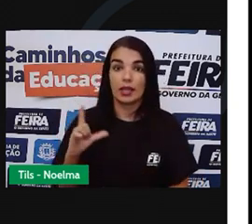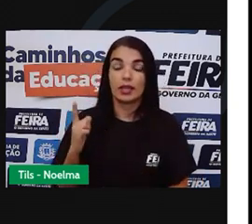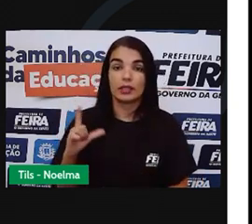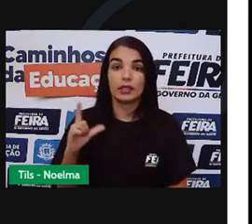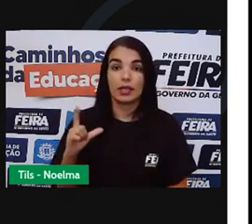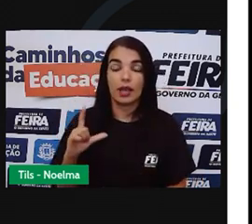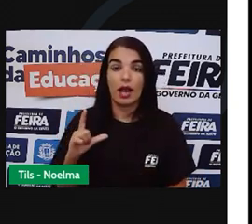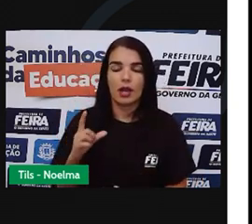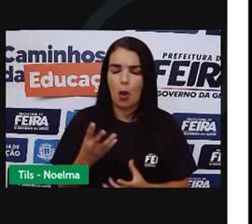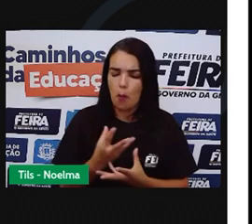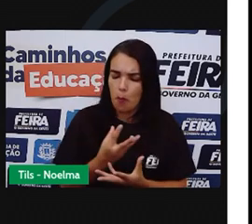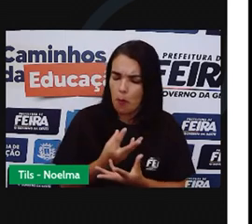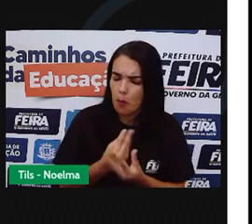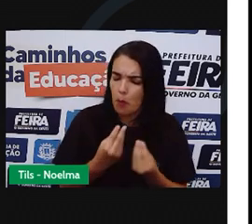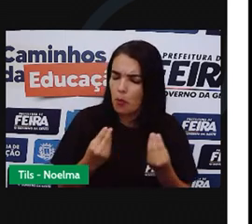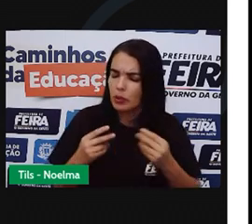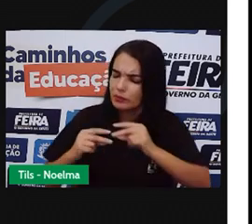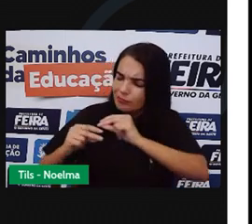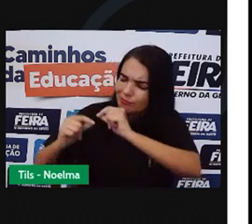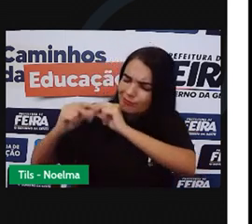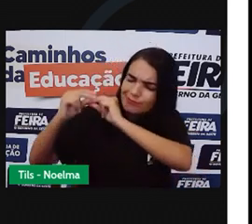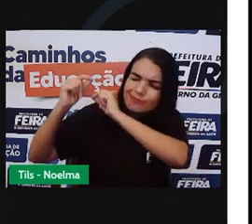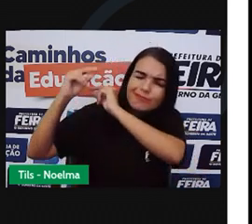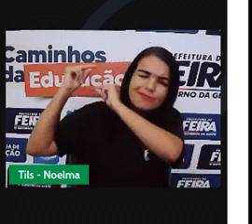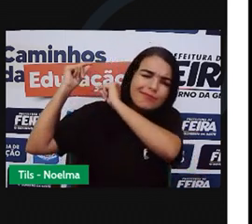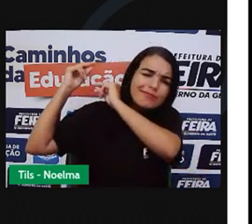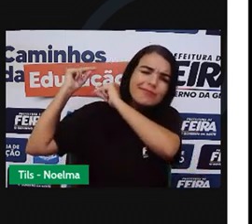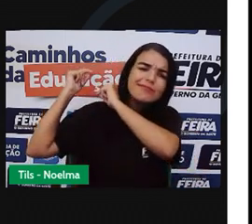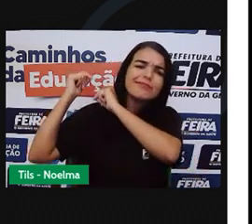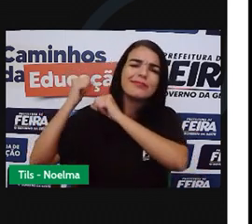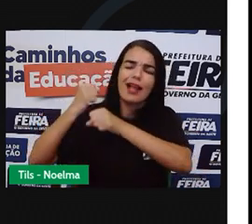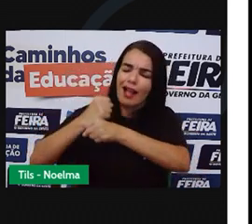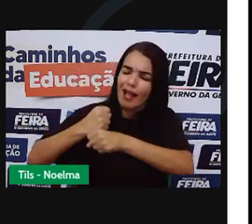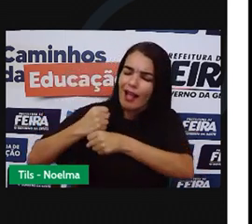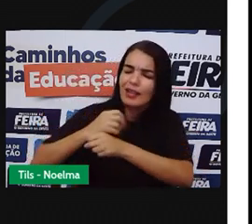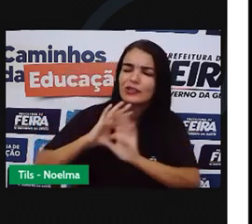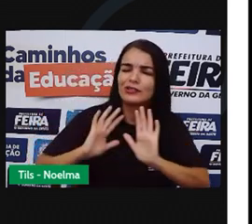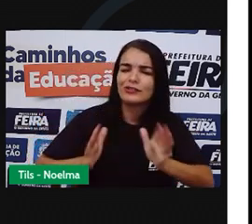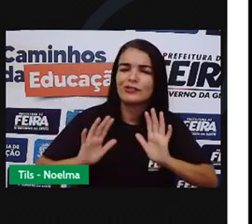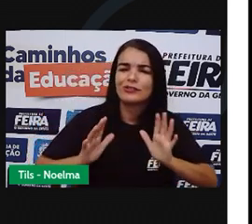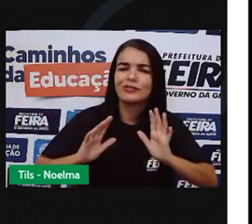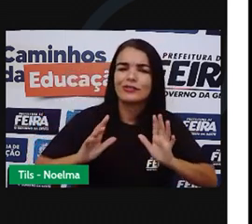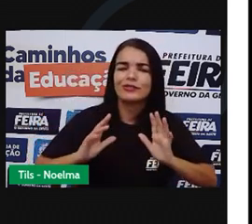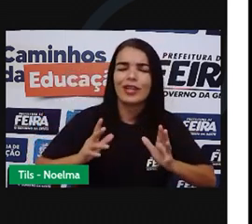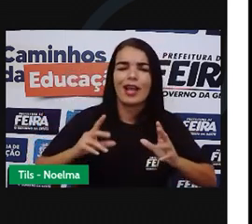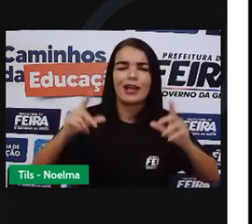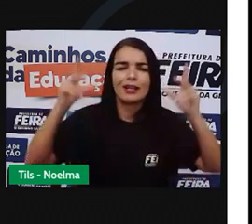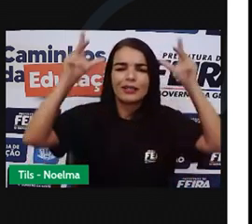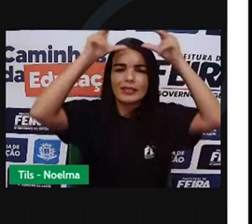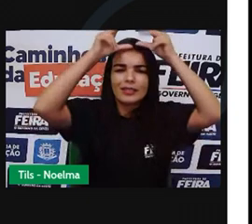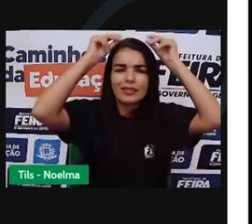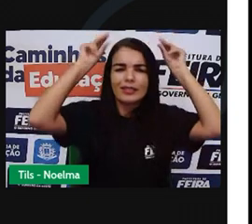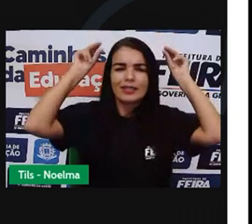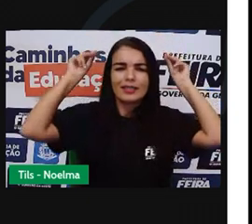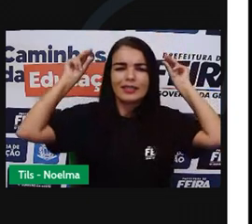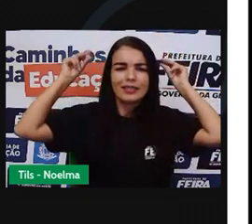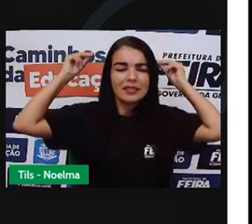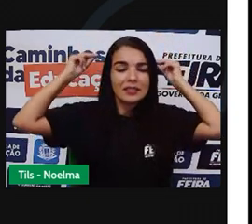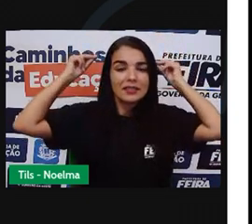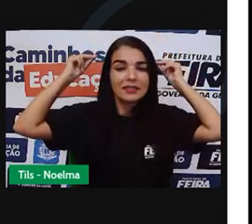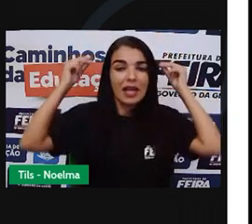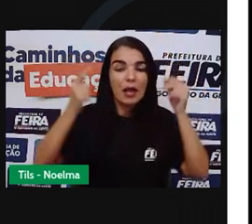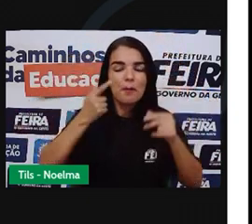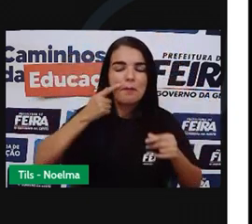arte Bastante antigo Que existe Desde a Grécia Antiga Há milênios atrás E que até hoje Existe